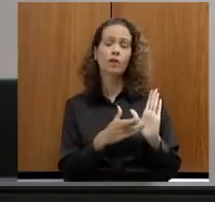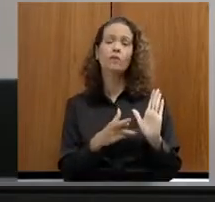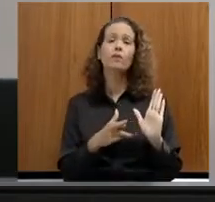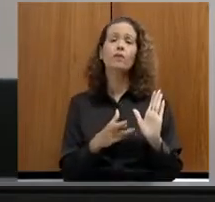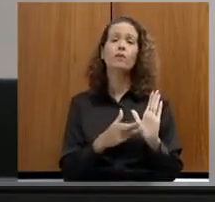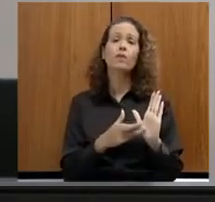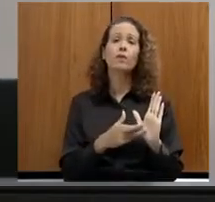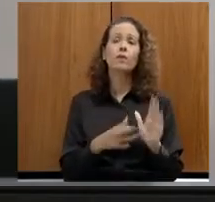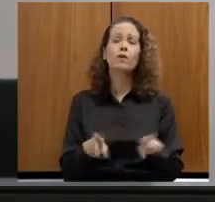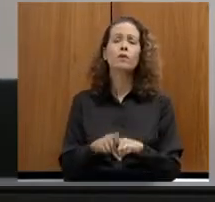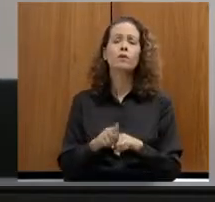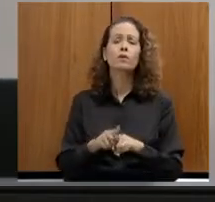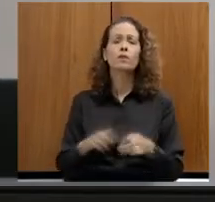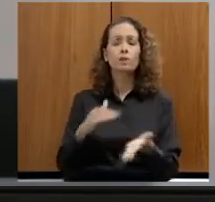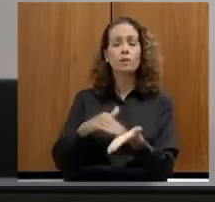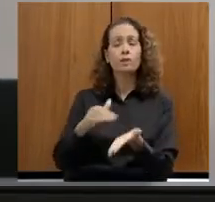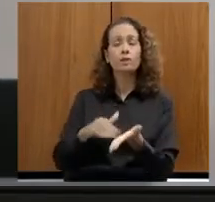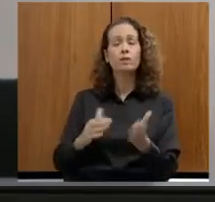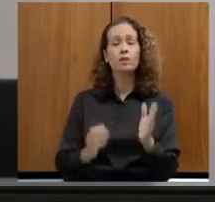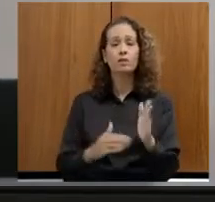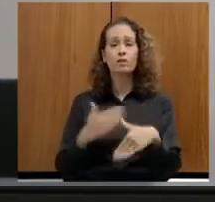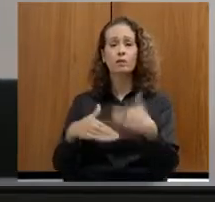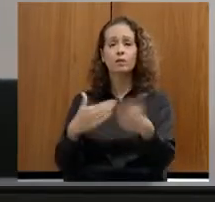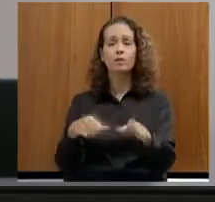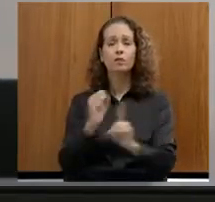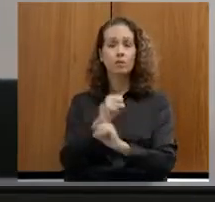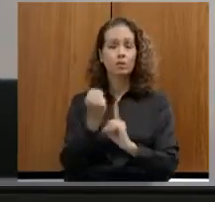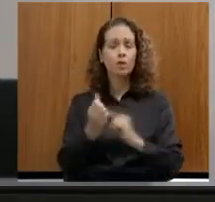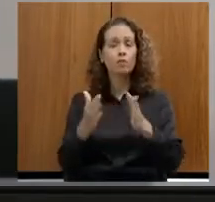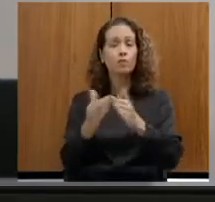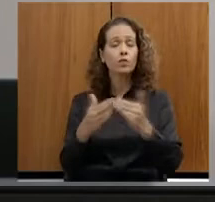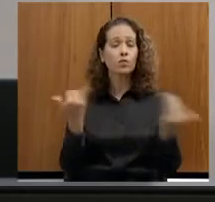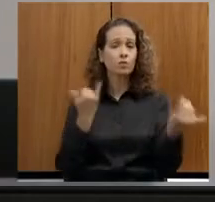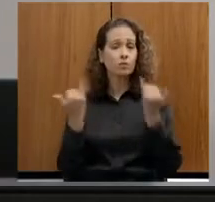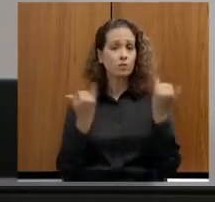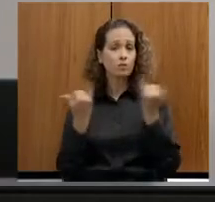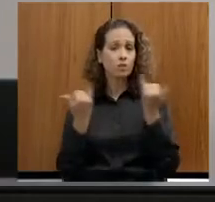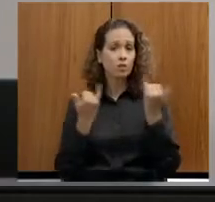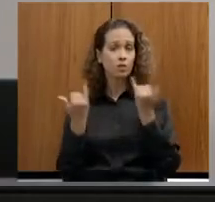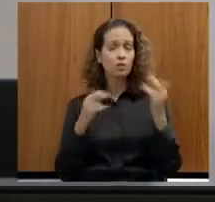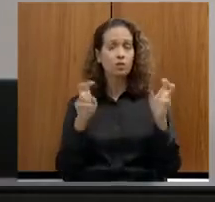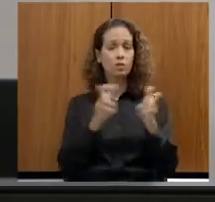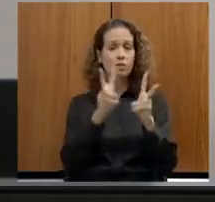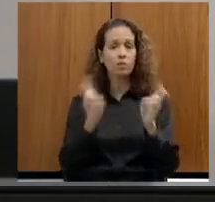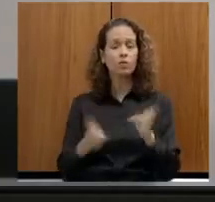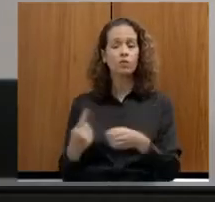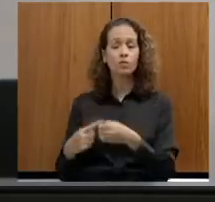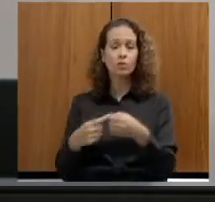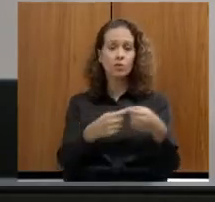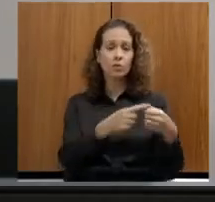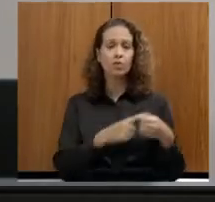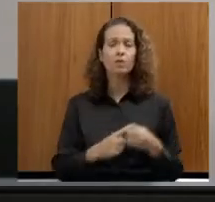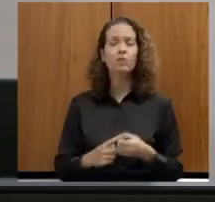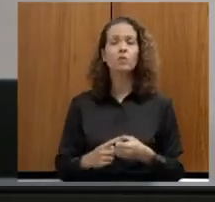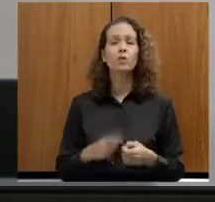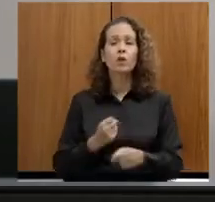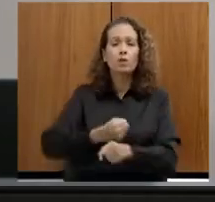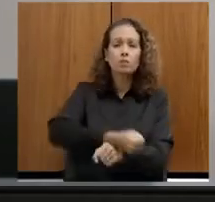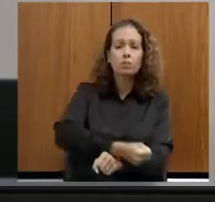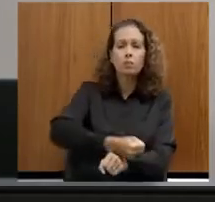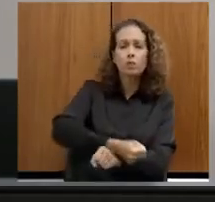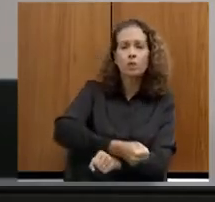Secretaria de Estado de Desenvolvimento Social. Pedido de informações acerca dos municípios e comunidades quilombolas